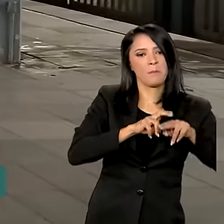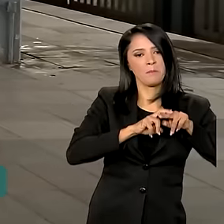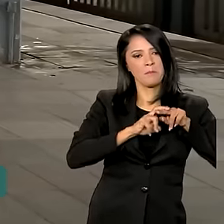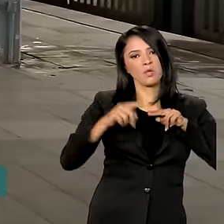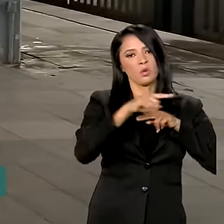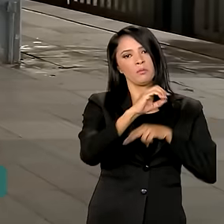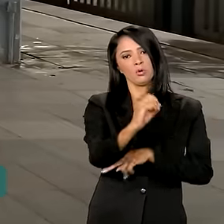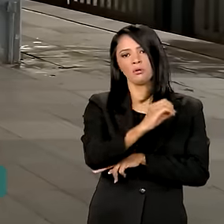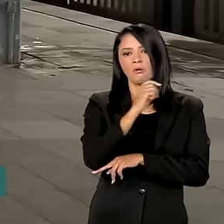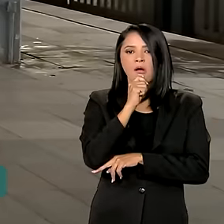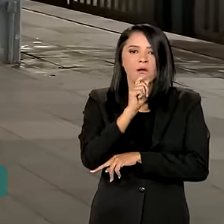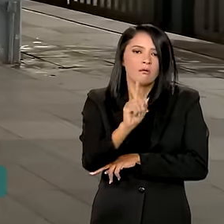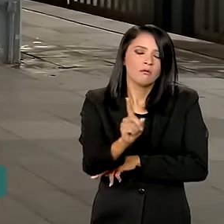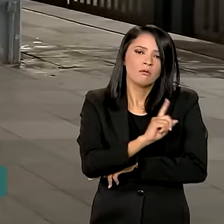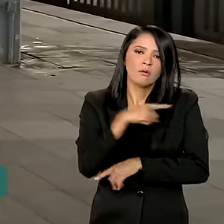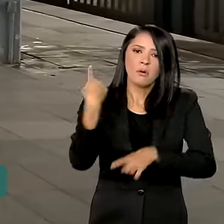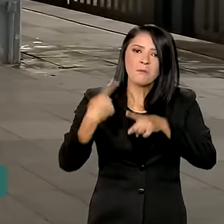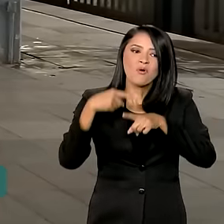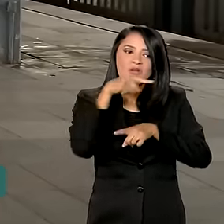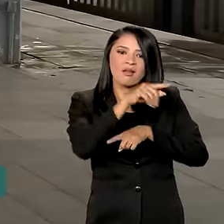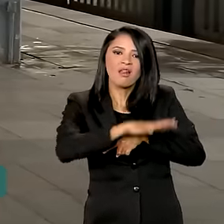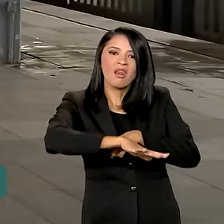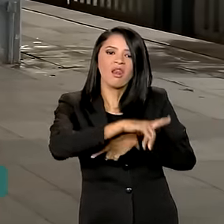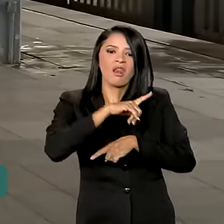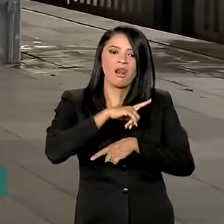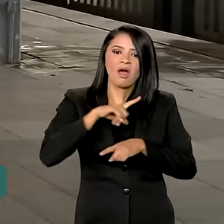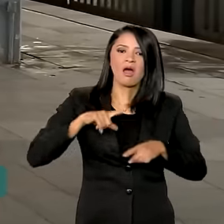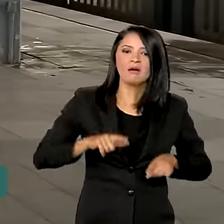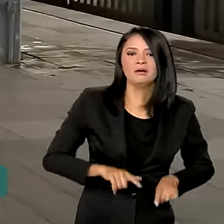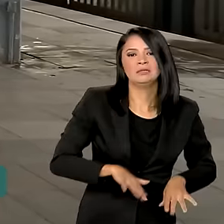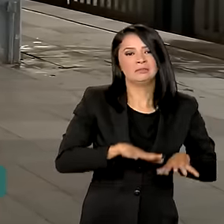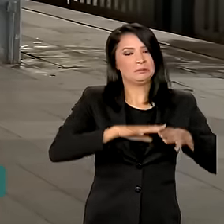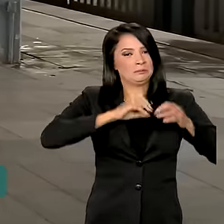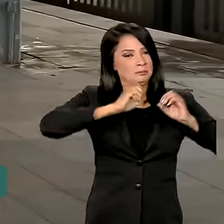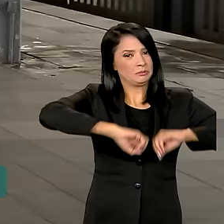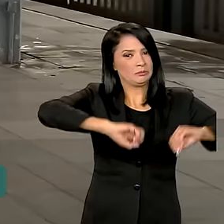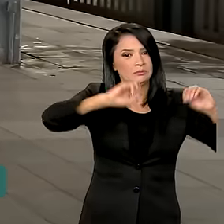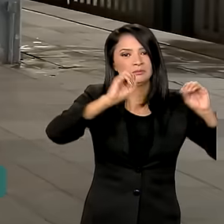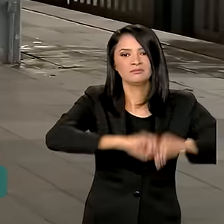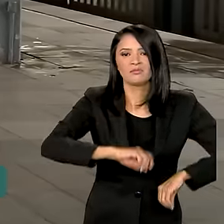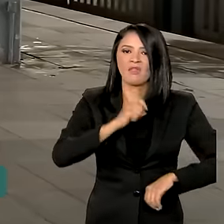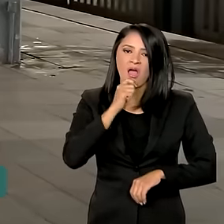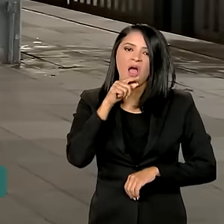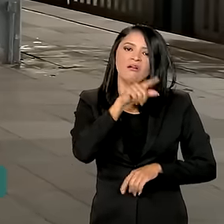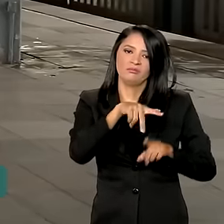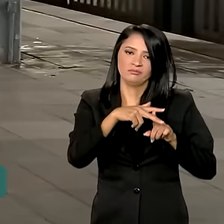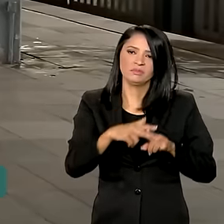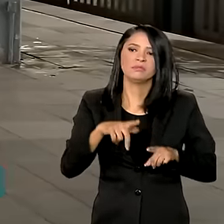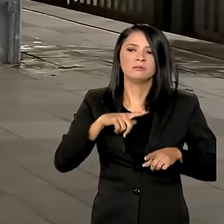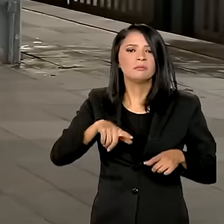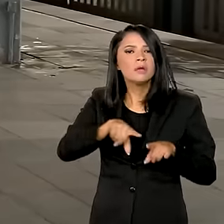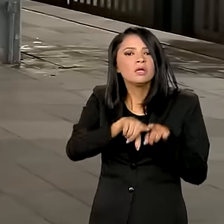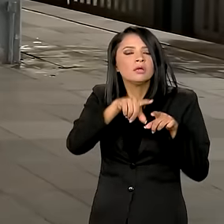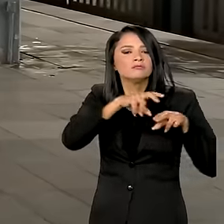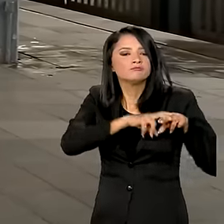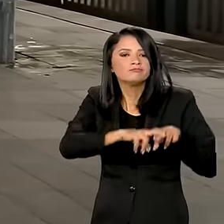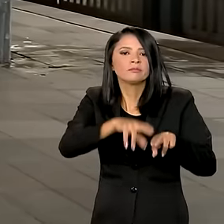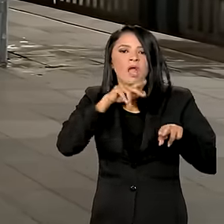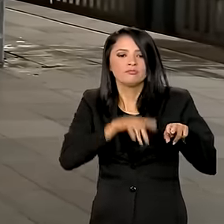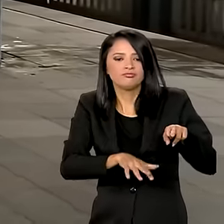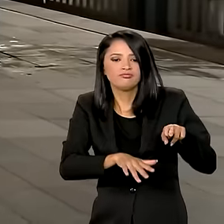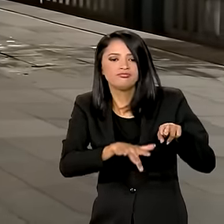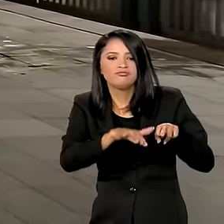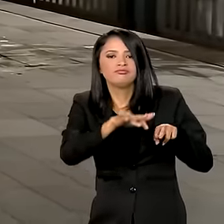em Porto Alegre, porque as estações por lá ficaram muito danificadas. Há ainda estações, inclusive, com água,